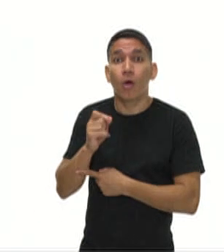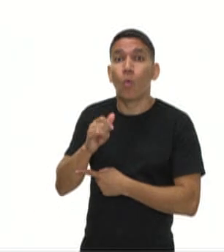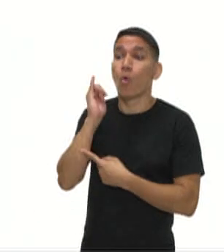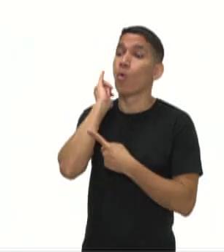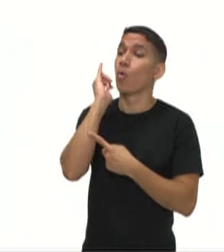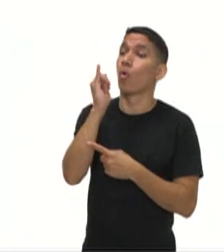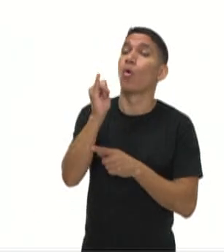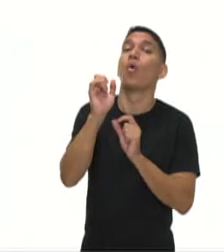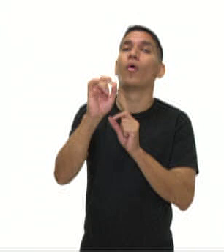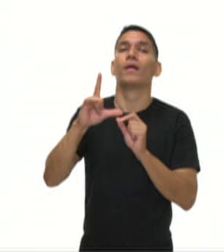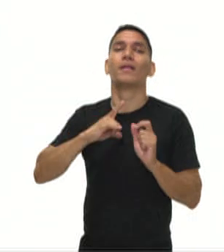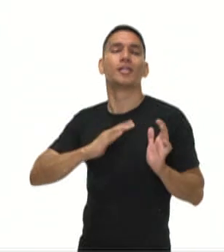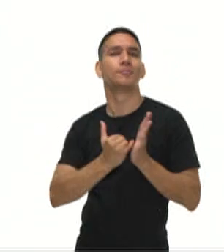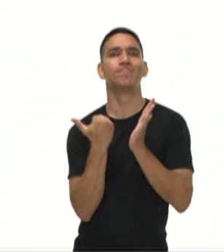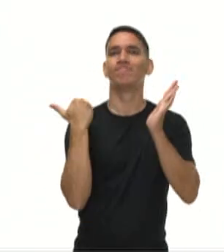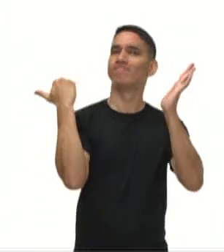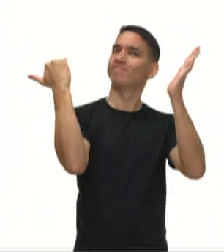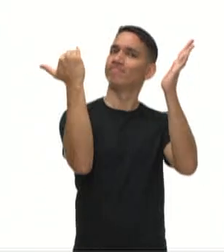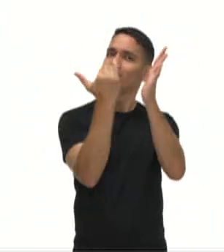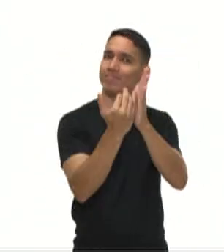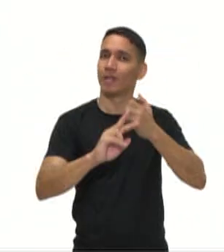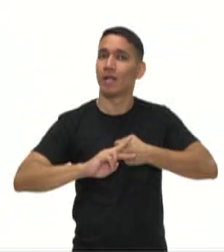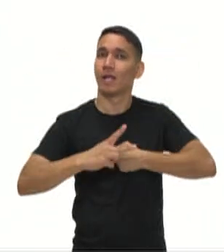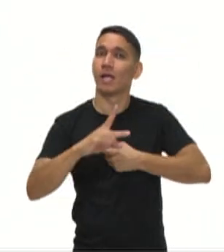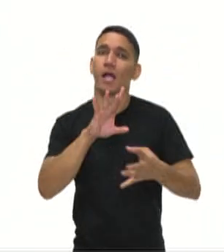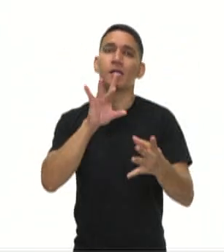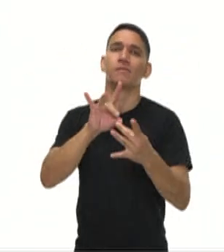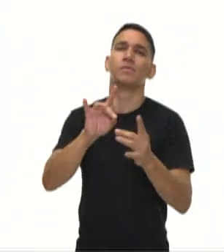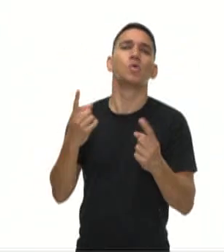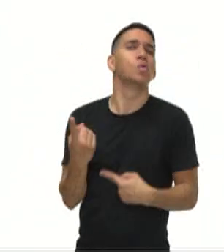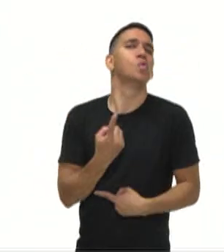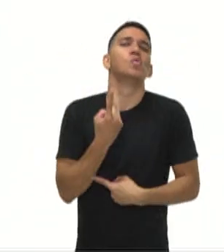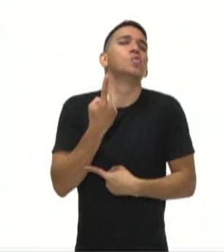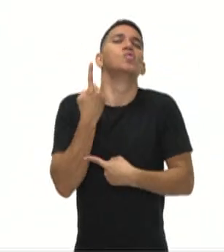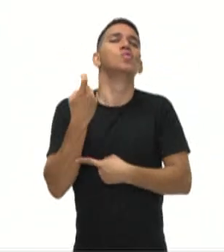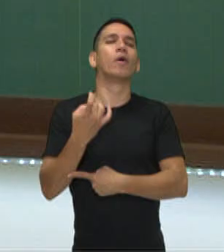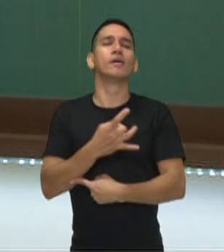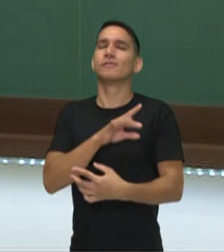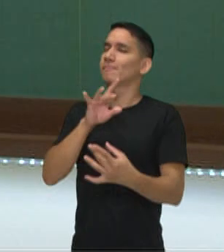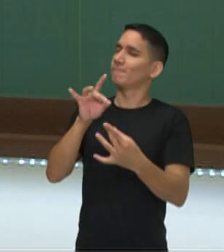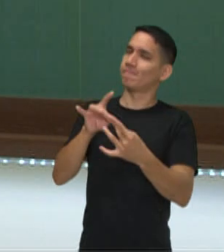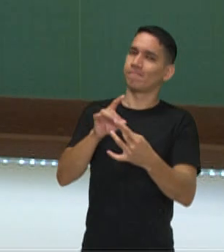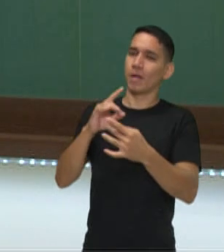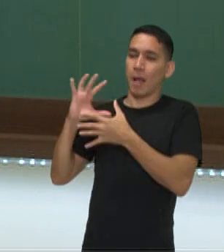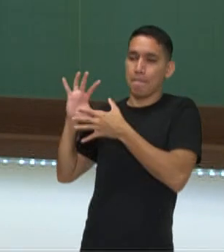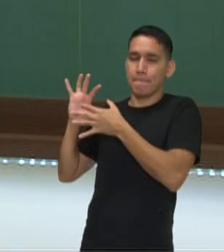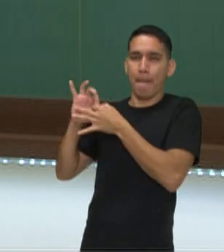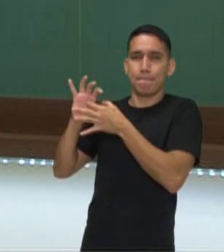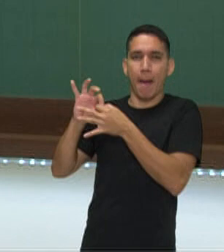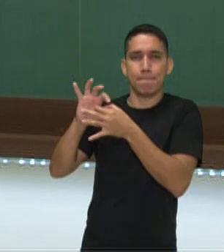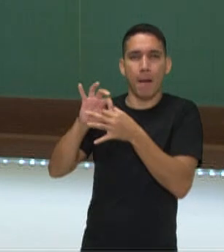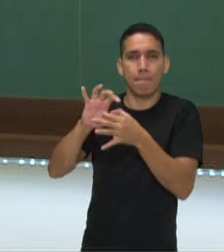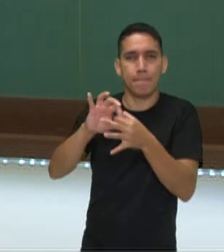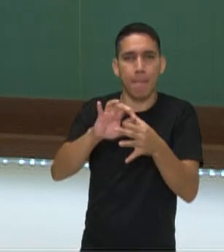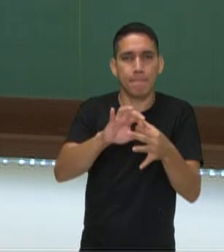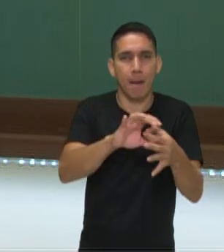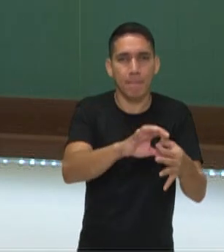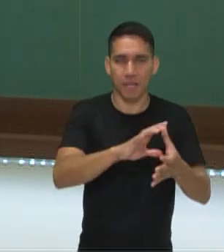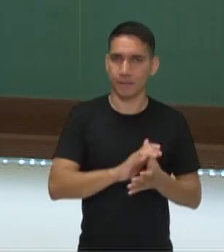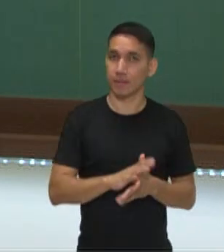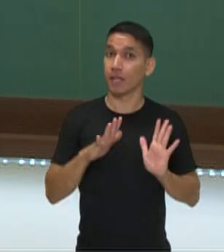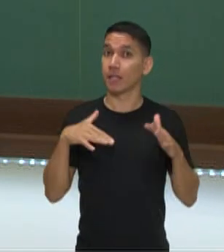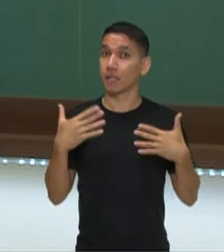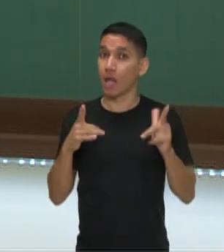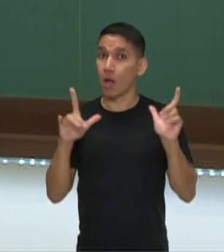intensidade, eu tenho o efeito único, né? A singularidade do enredo. Então, o